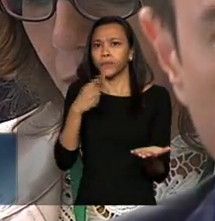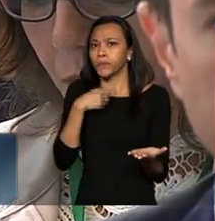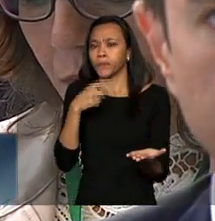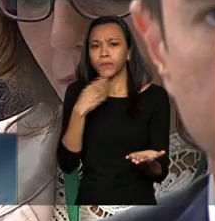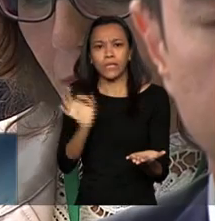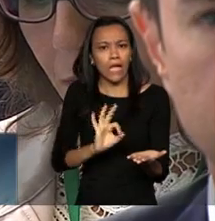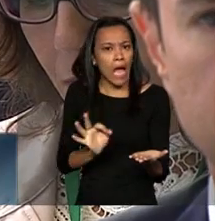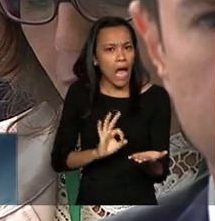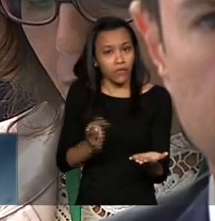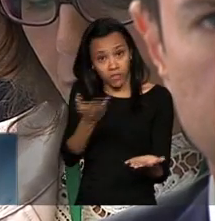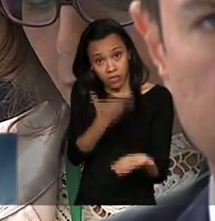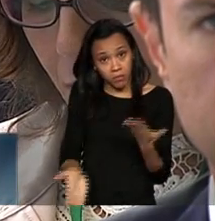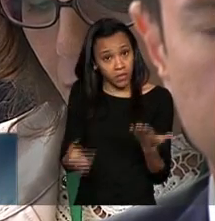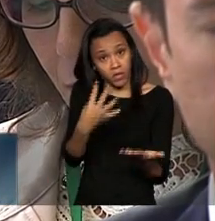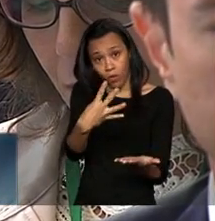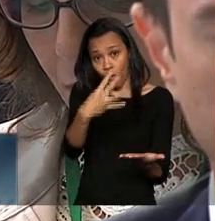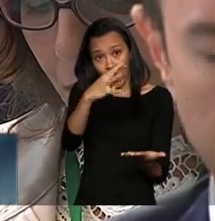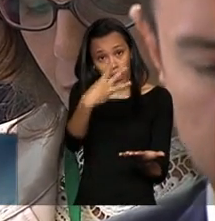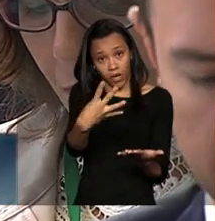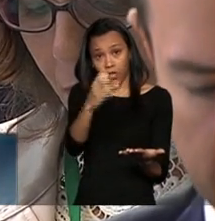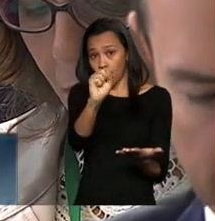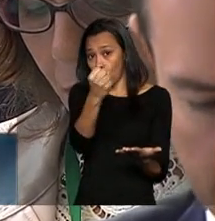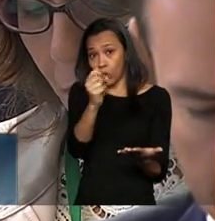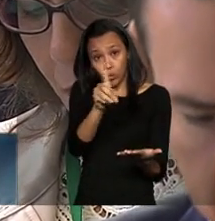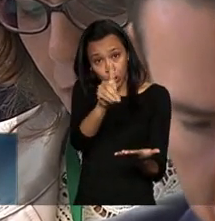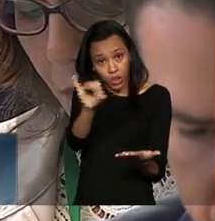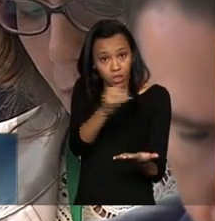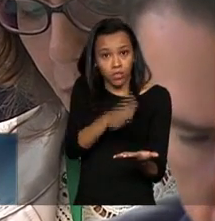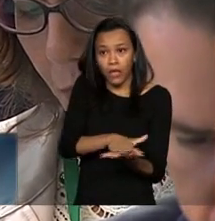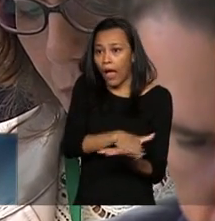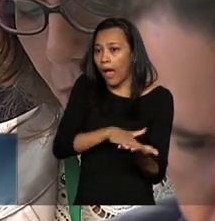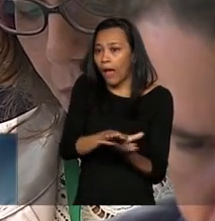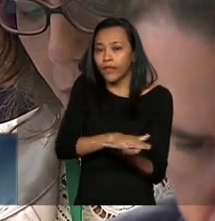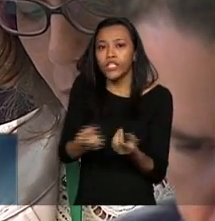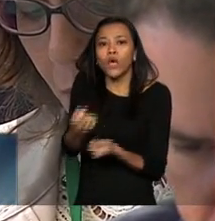ocorrer os senhores já perderam 48 dias sem nenhuma negociação com